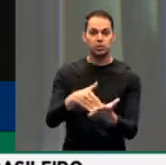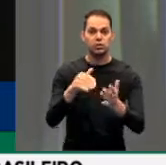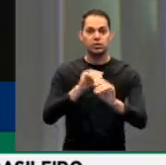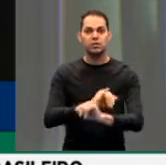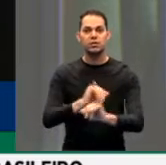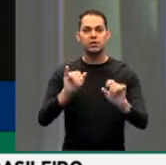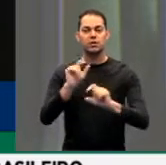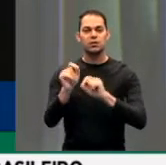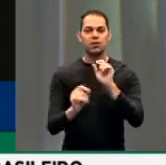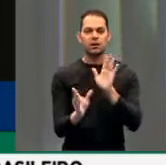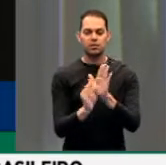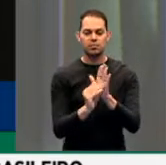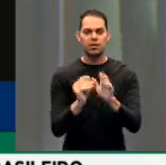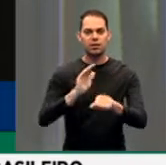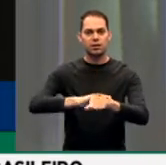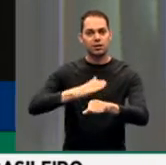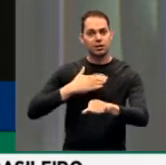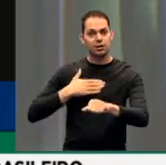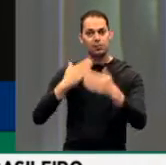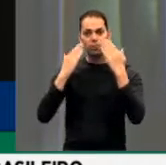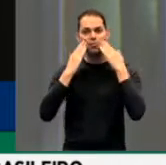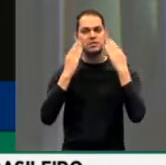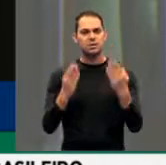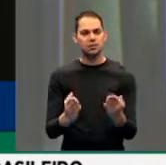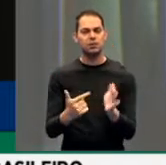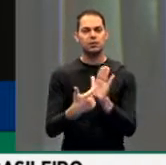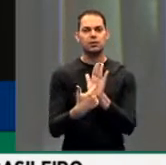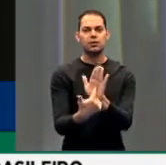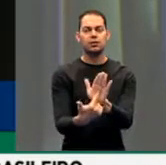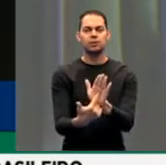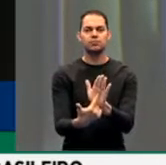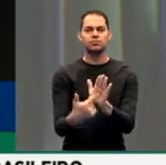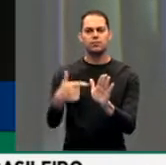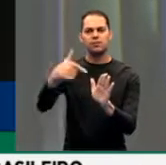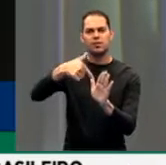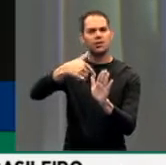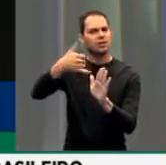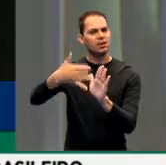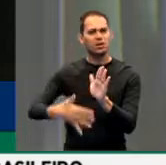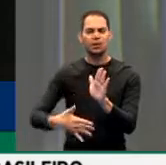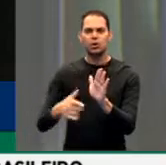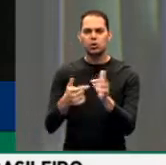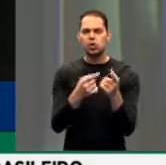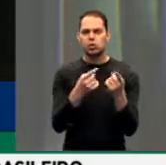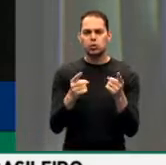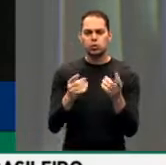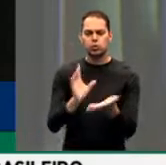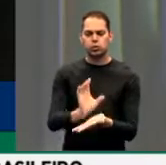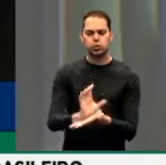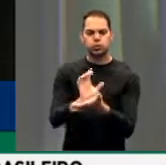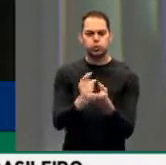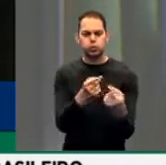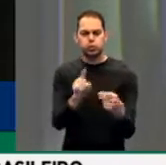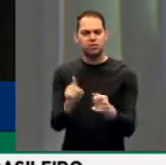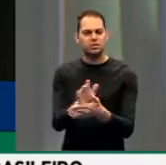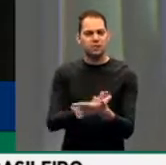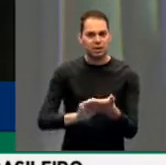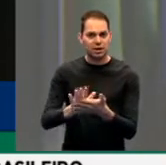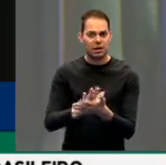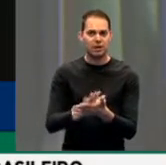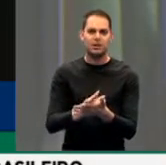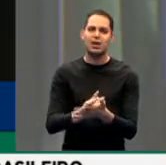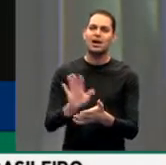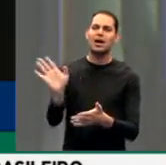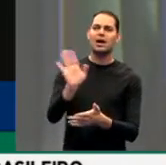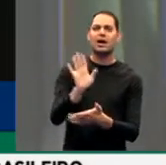essa emenda que apresentei, não tem nada contra de nenhum conselho, como foi dito, ah, circulou um